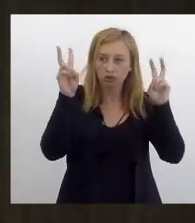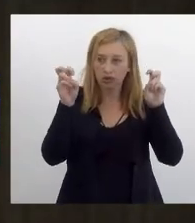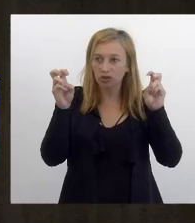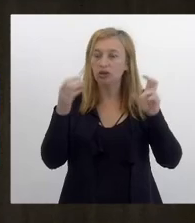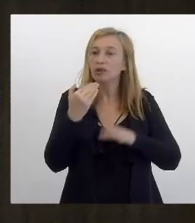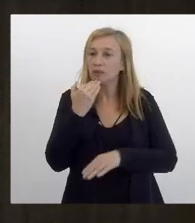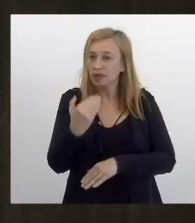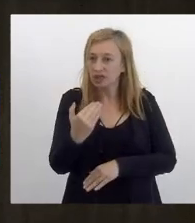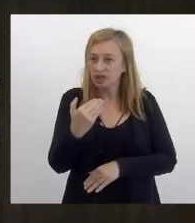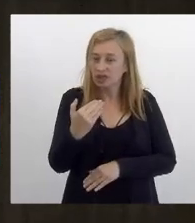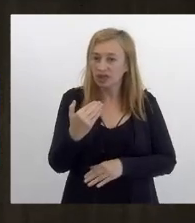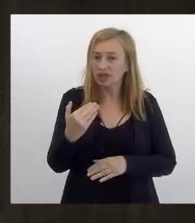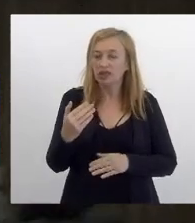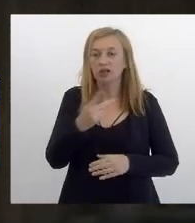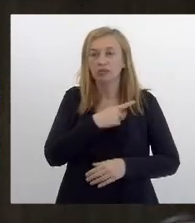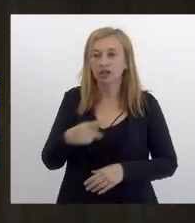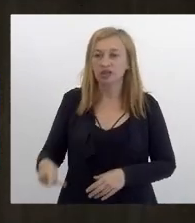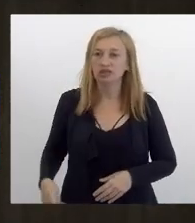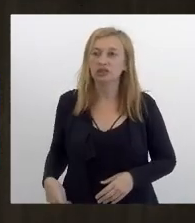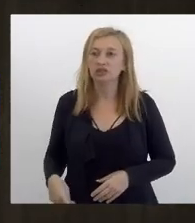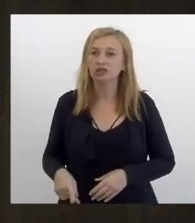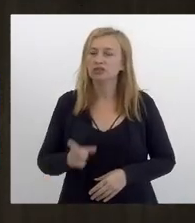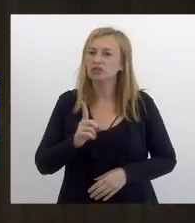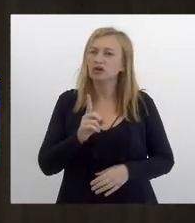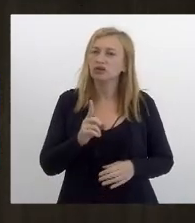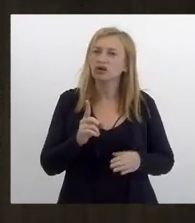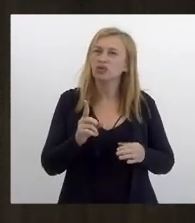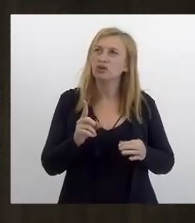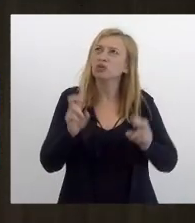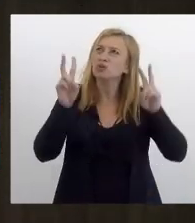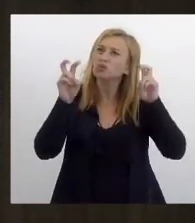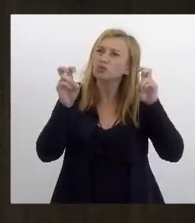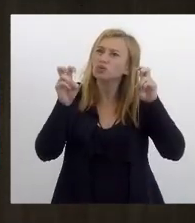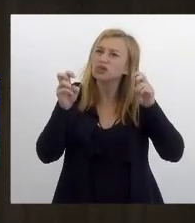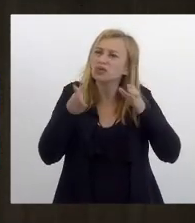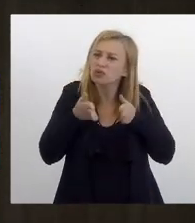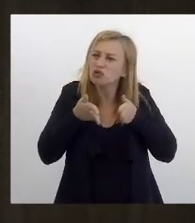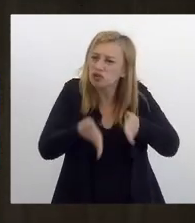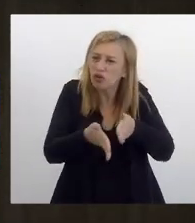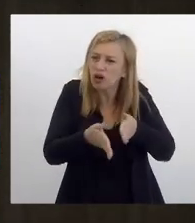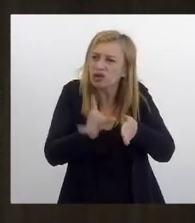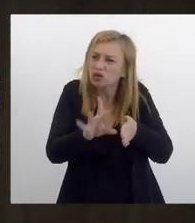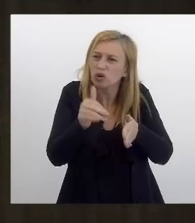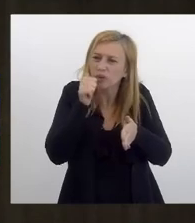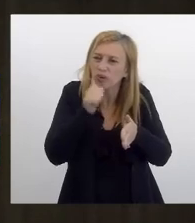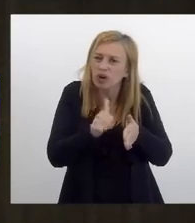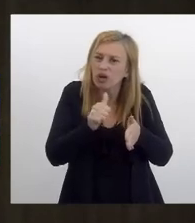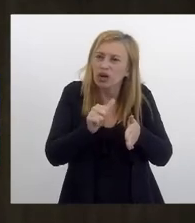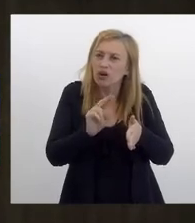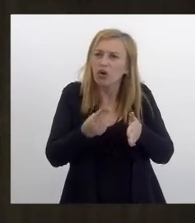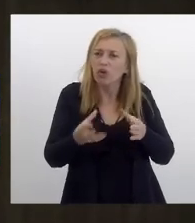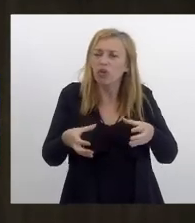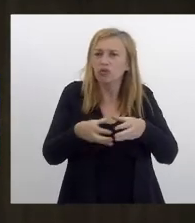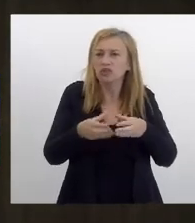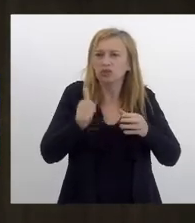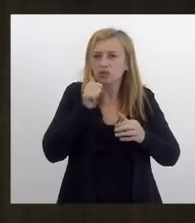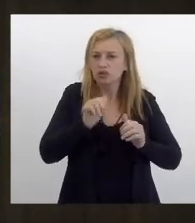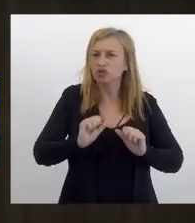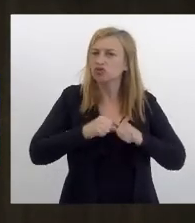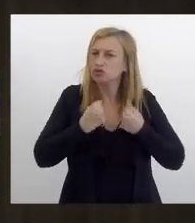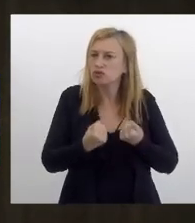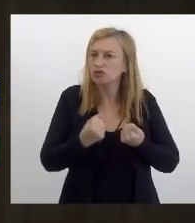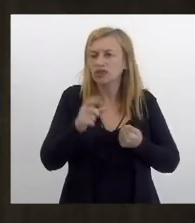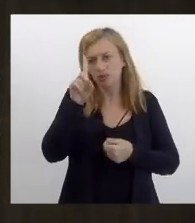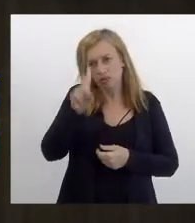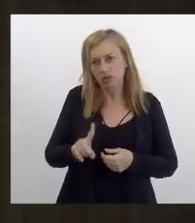fazer um apelo a vossa presidência para que não fique um tema adstrito tão somente a bancada feminina ou a comissão de mulheres é um